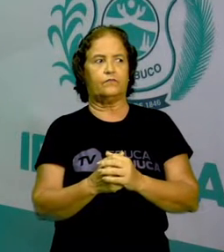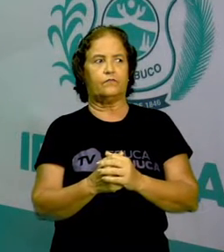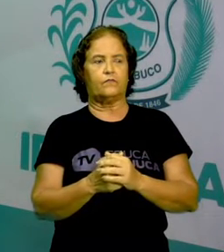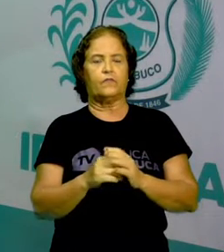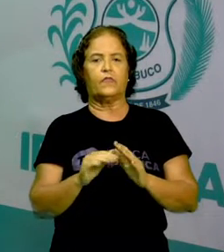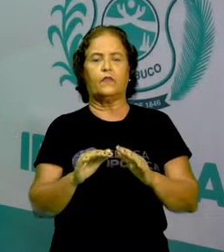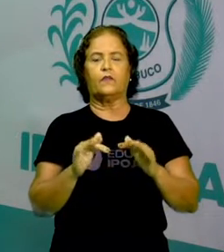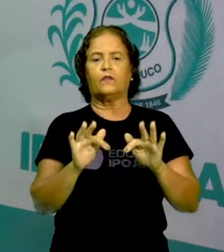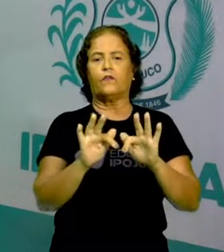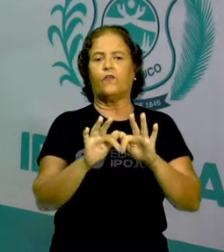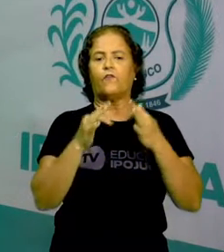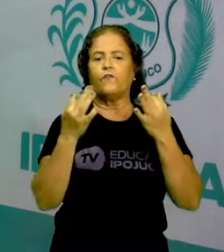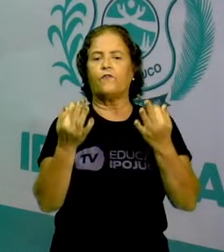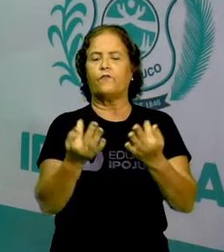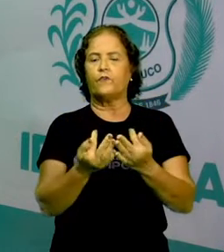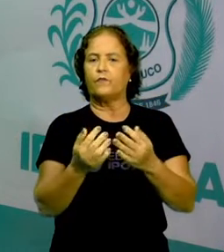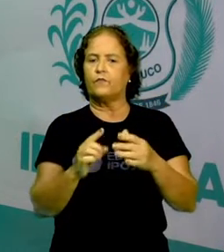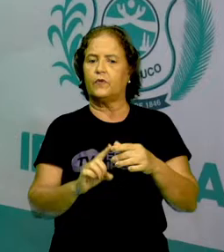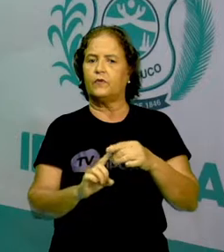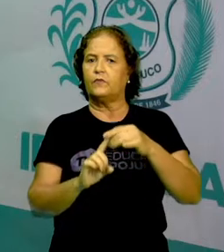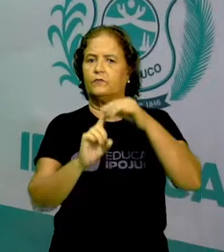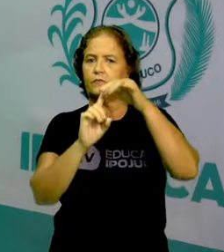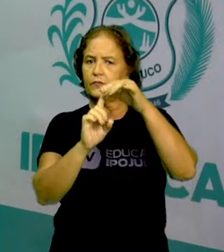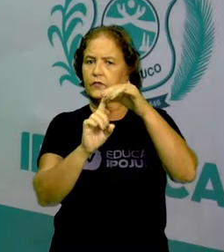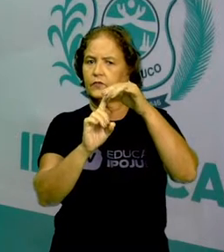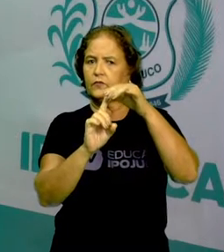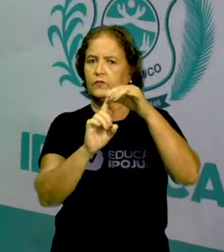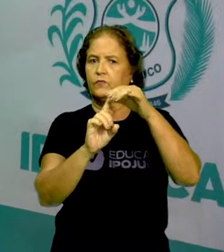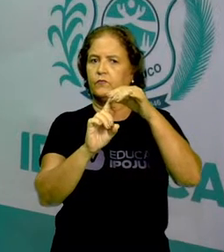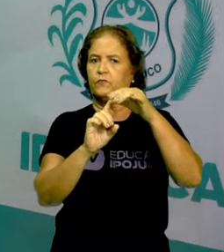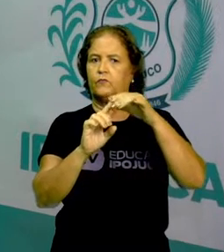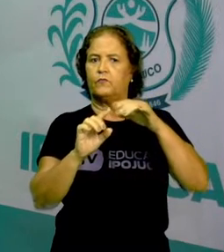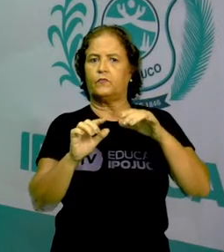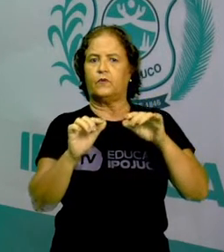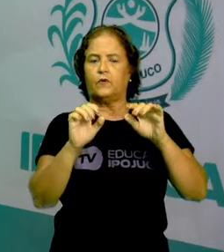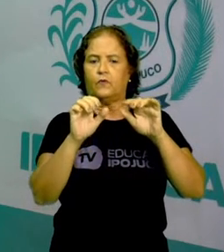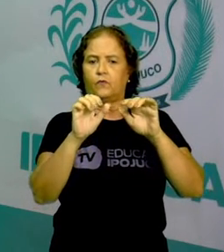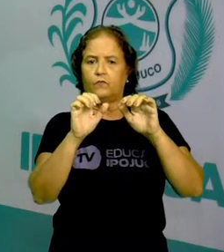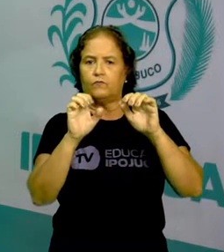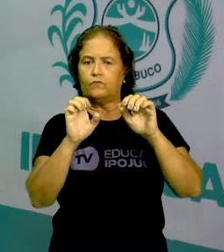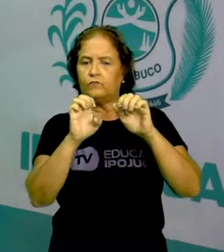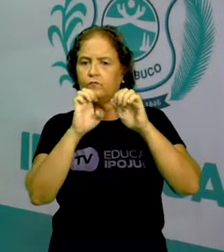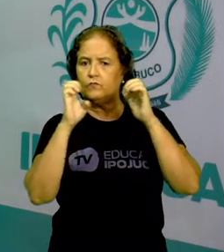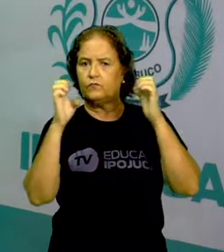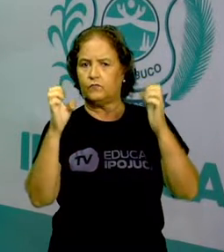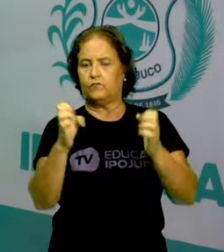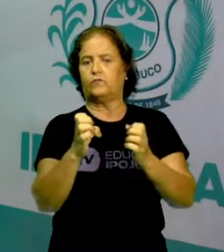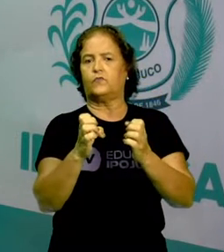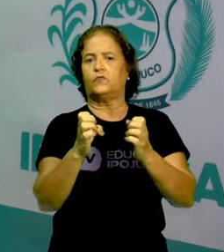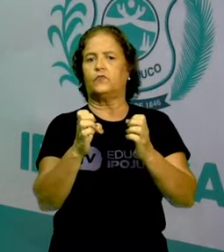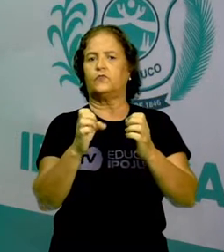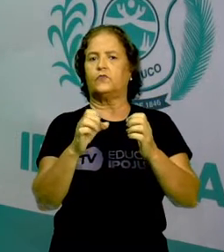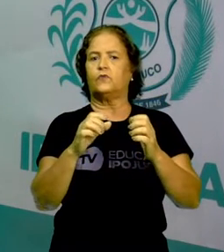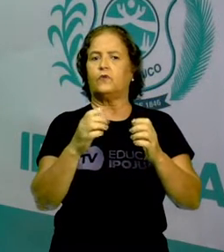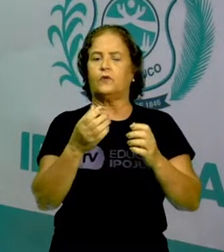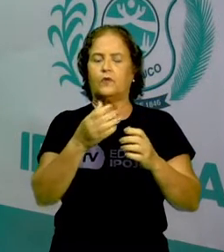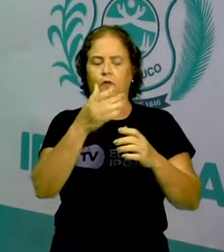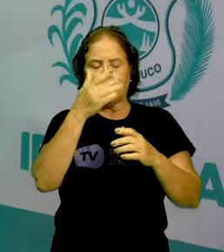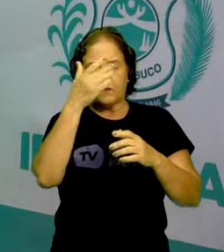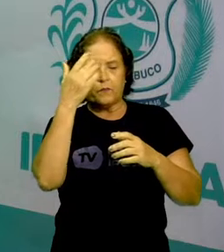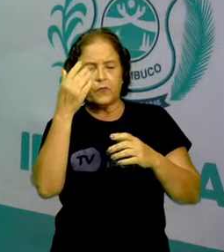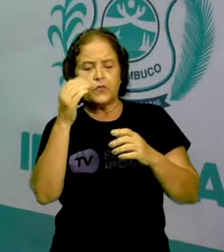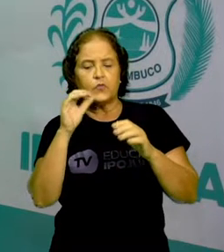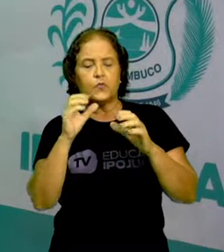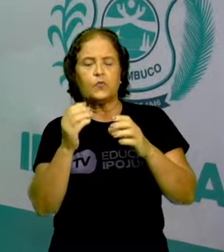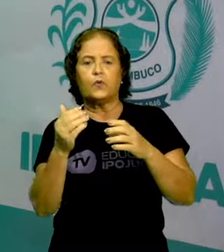Família é principal instituição na qual o ser humano faz parte. É a partir dela que